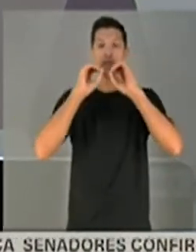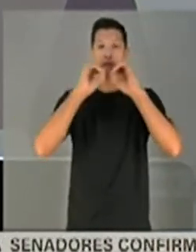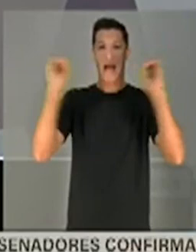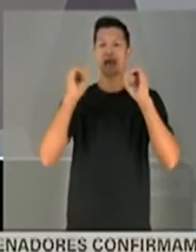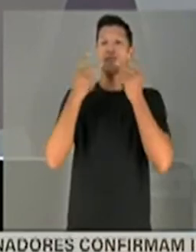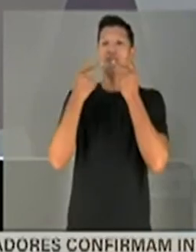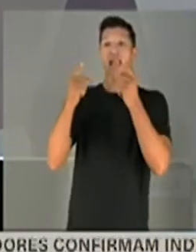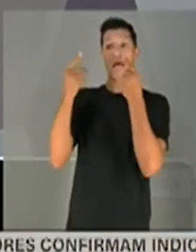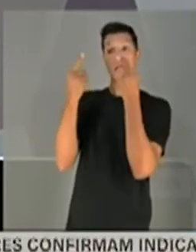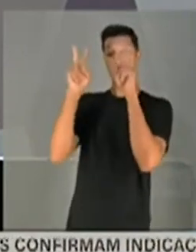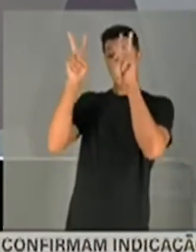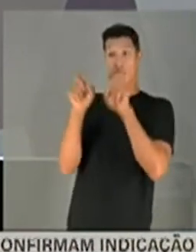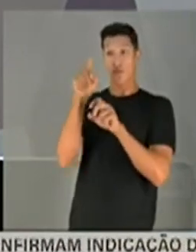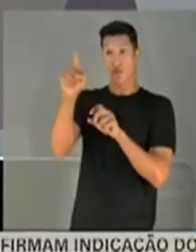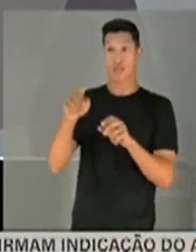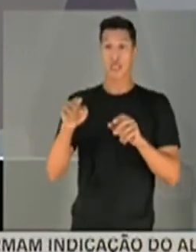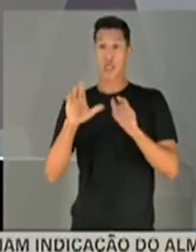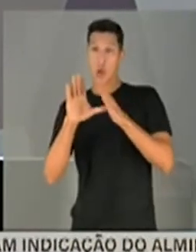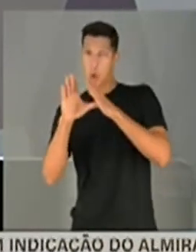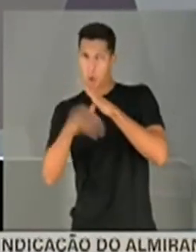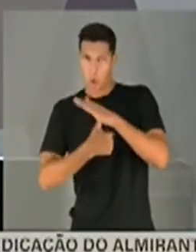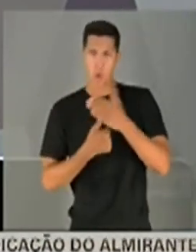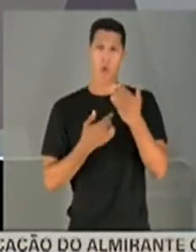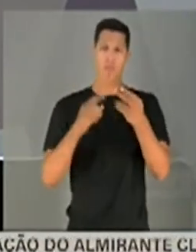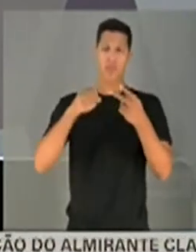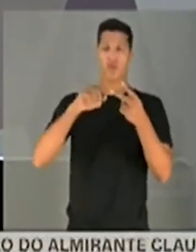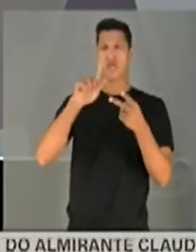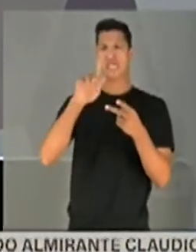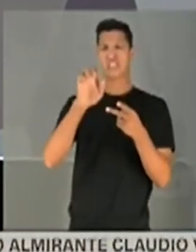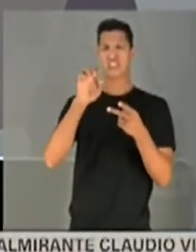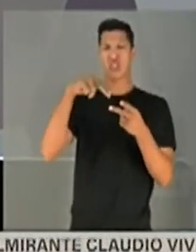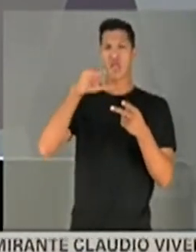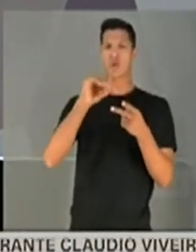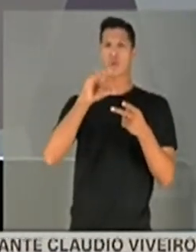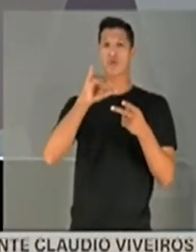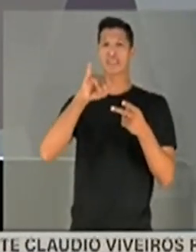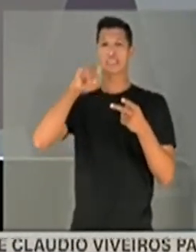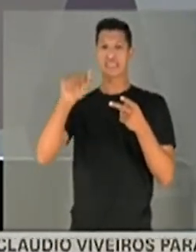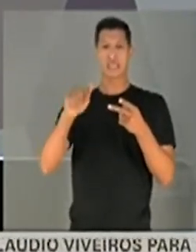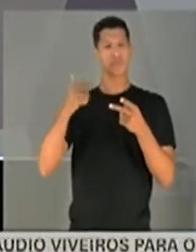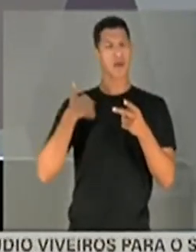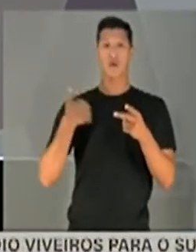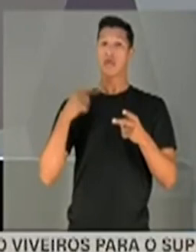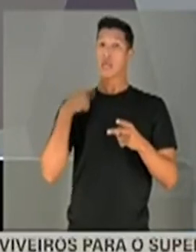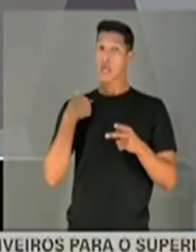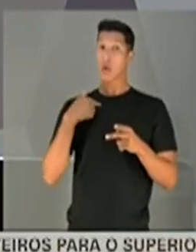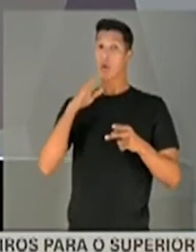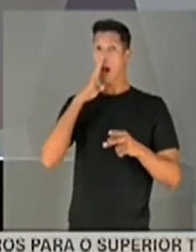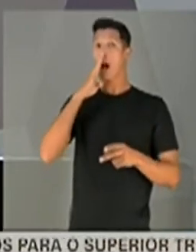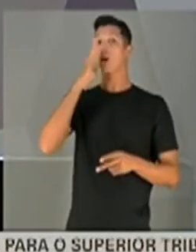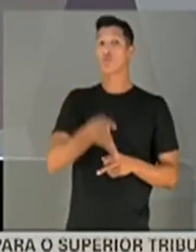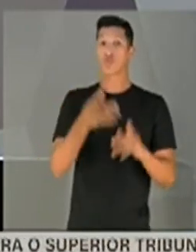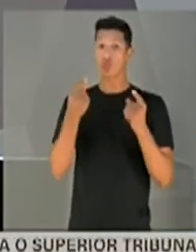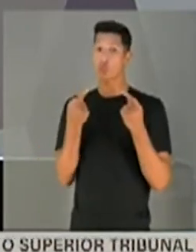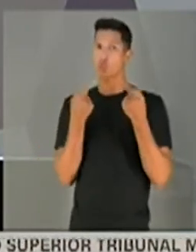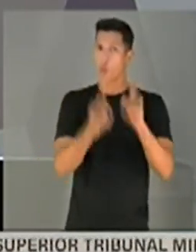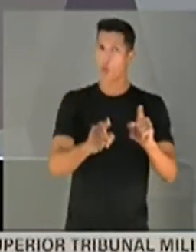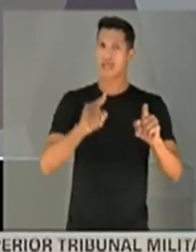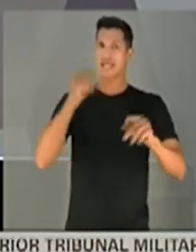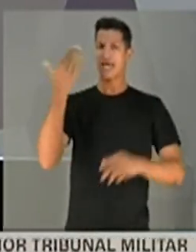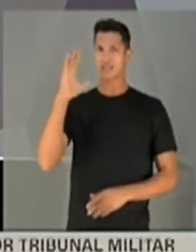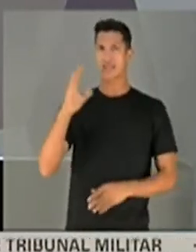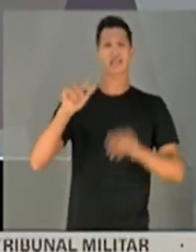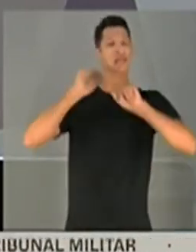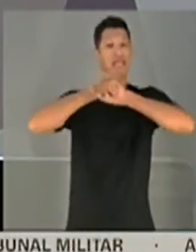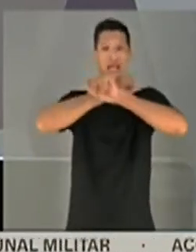vossa excelência em relação a roubo, genocida. Lhe acuso de ser contra a ciência. Isso aí está claro.